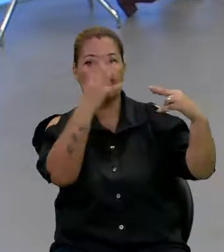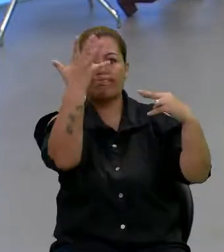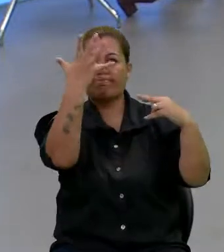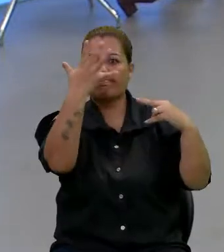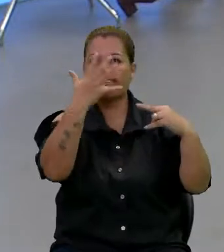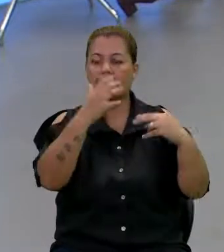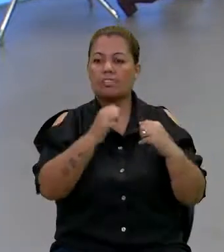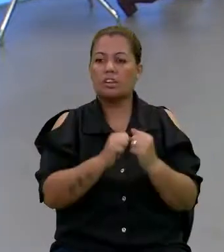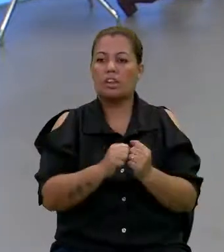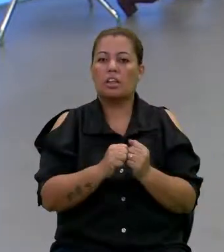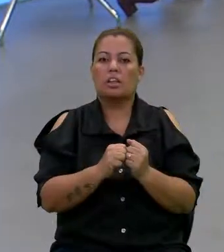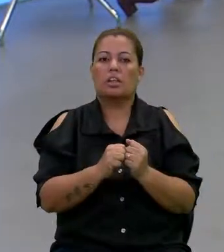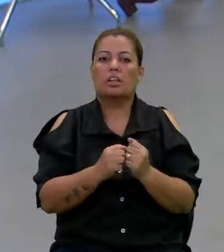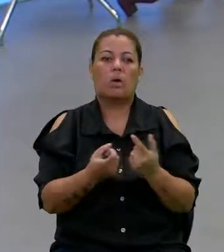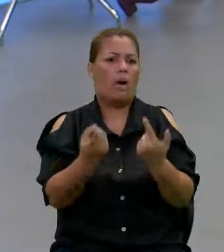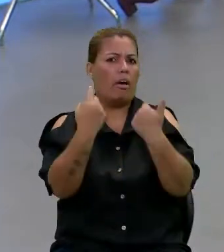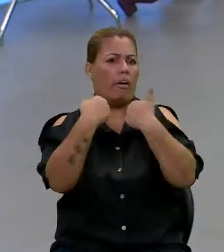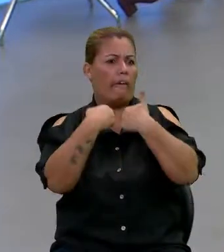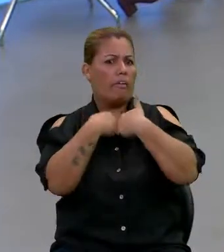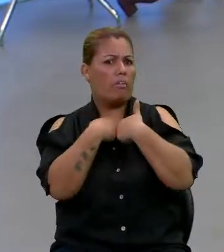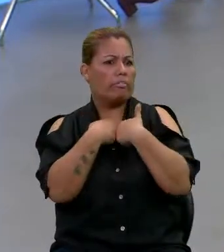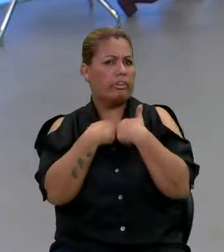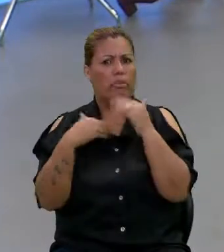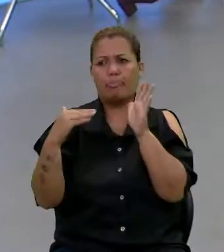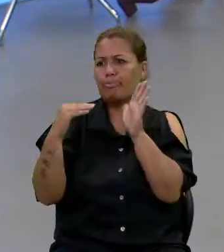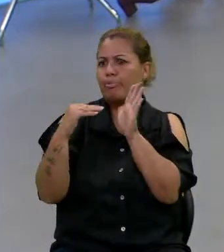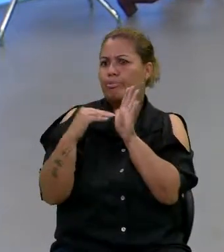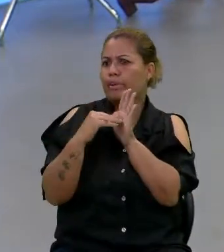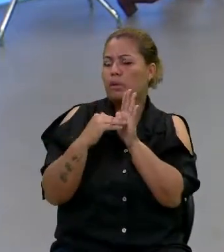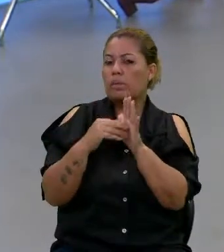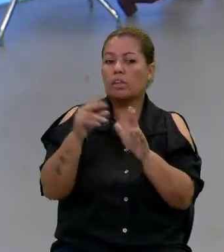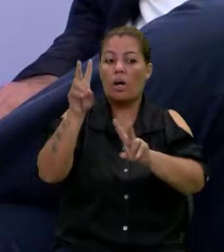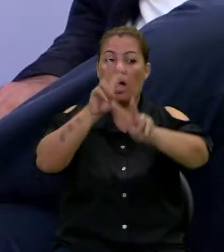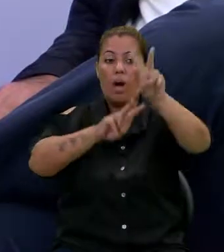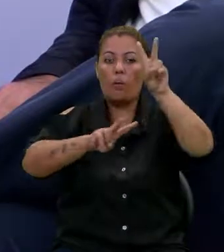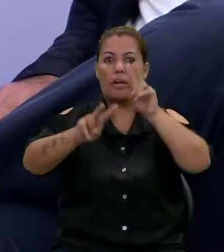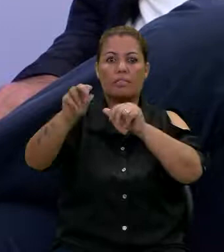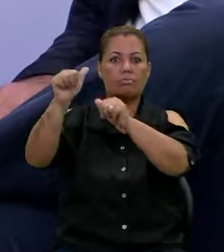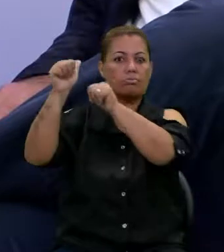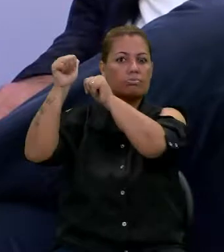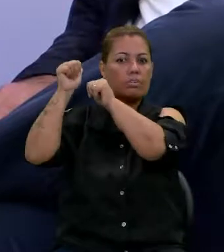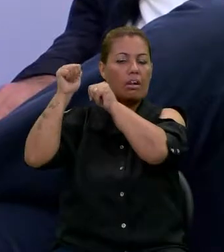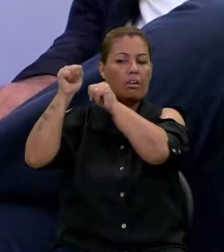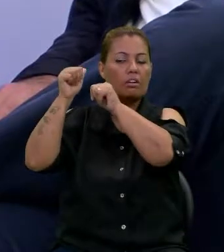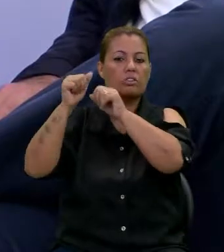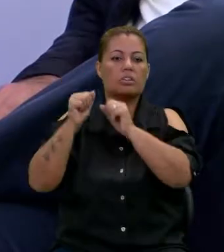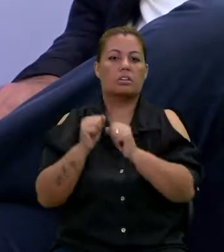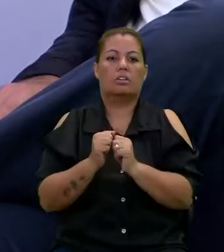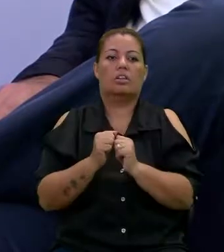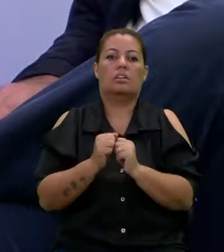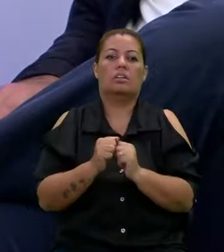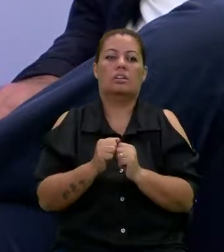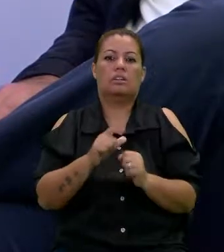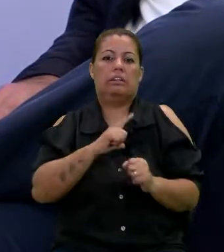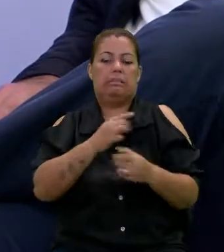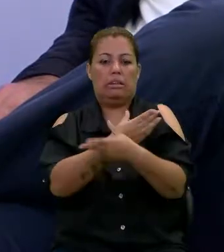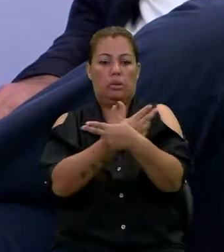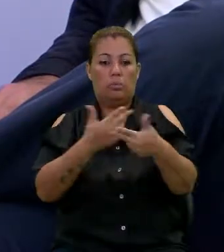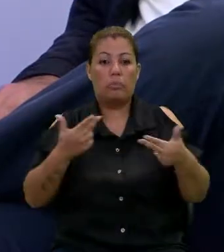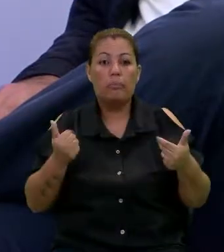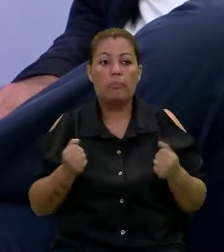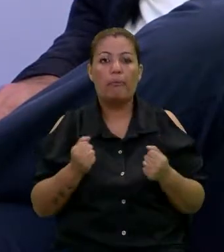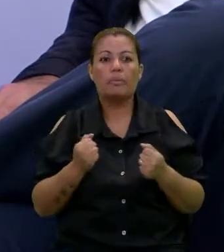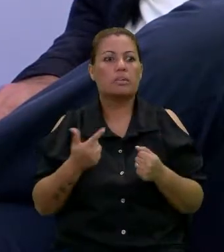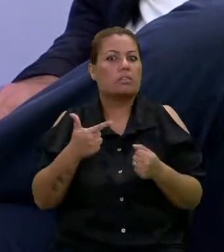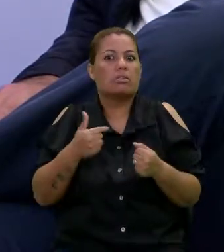não é voltado à minha limitação. É o olhar de trás. E vocês têm muitos que não têm como